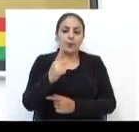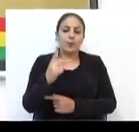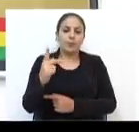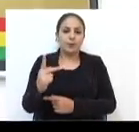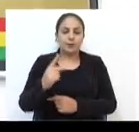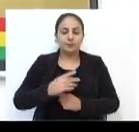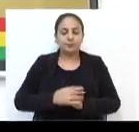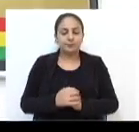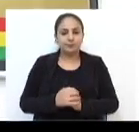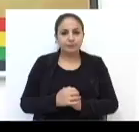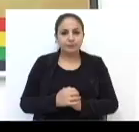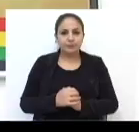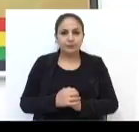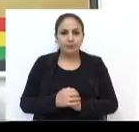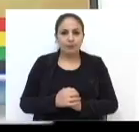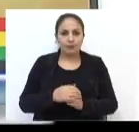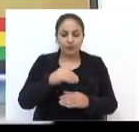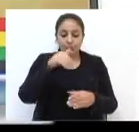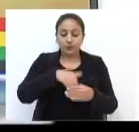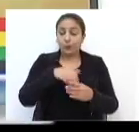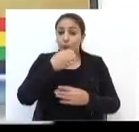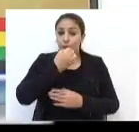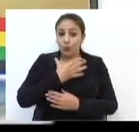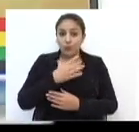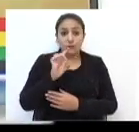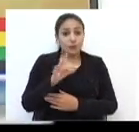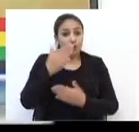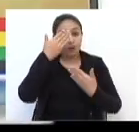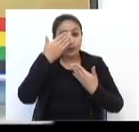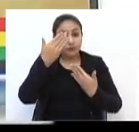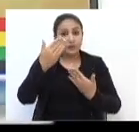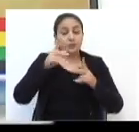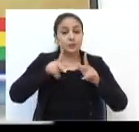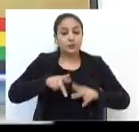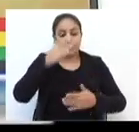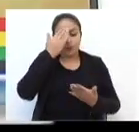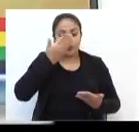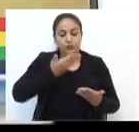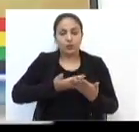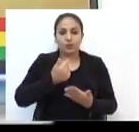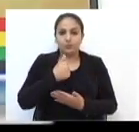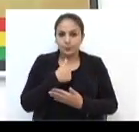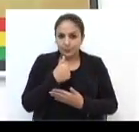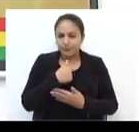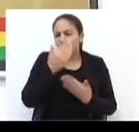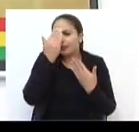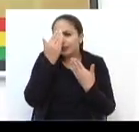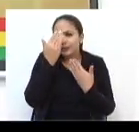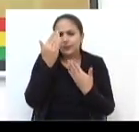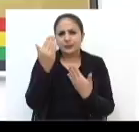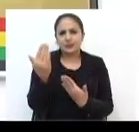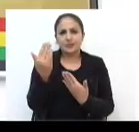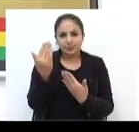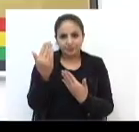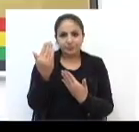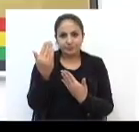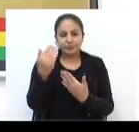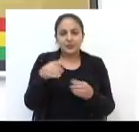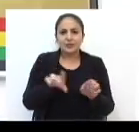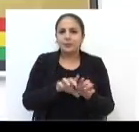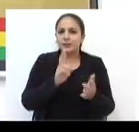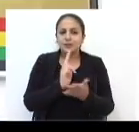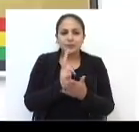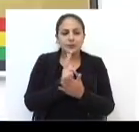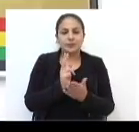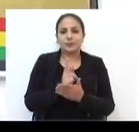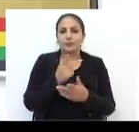votação muito boa, então eu só tenho a desejar aos meus eleitores que confiaram em mim, agradecer do fundo do meu coração e dizer